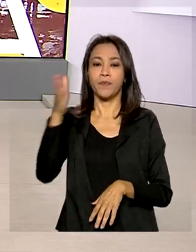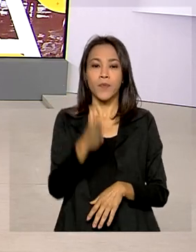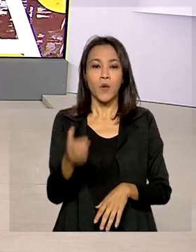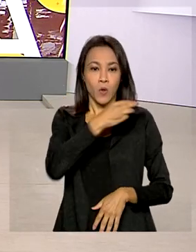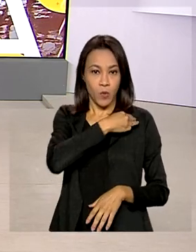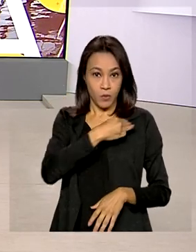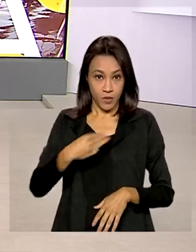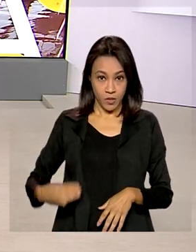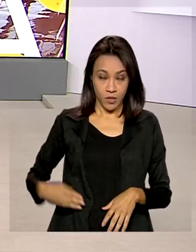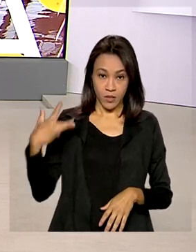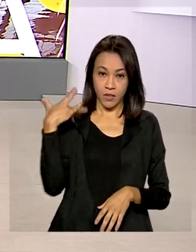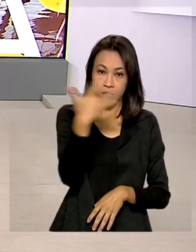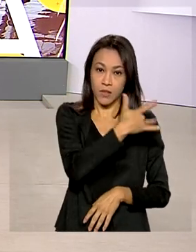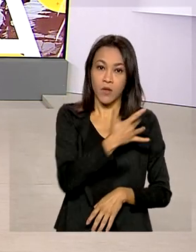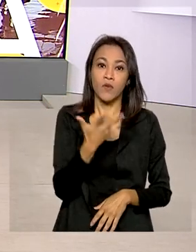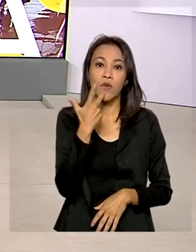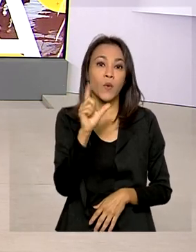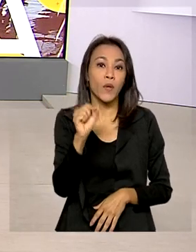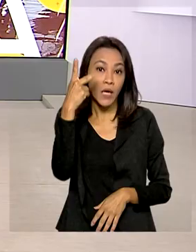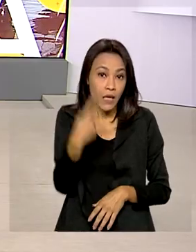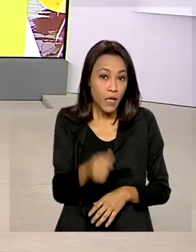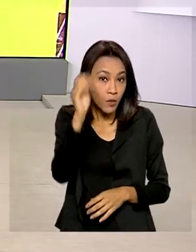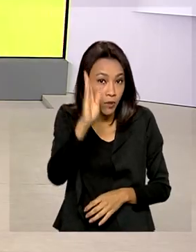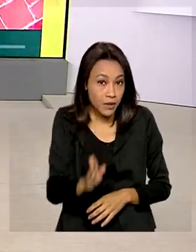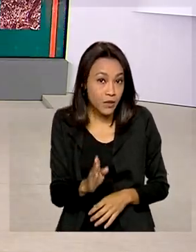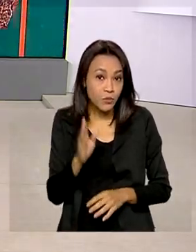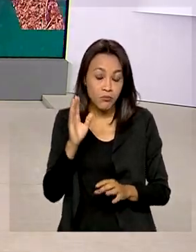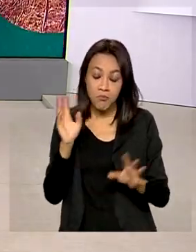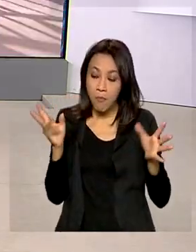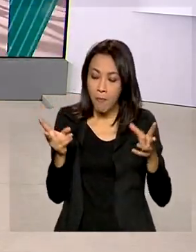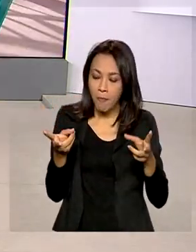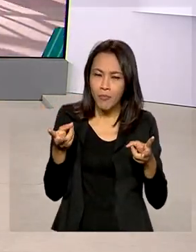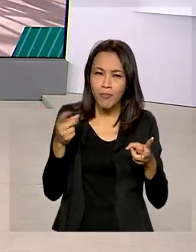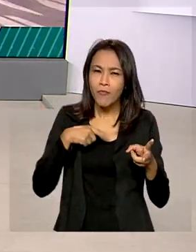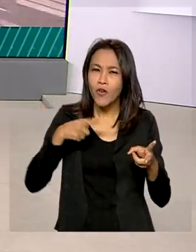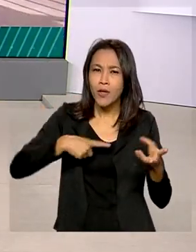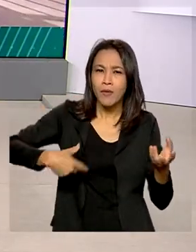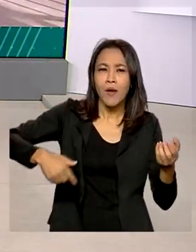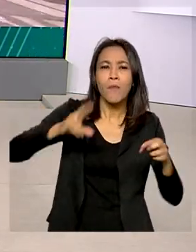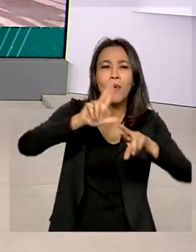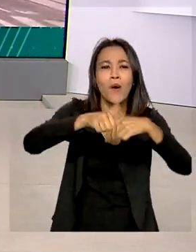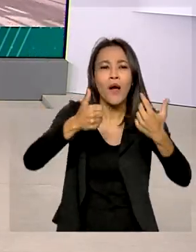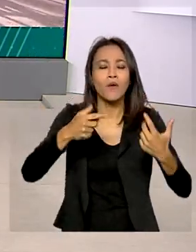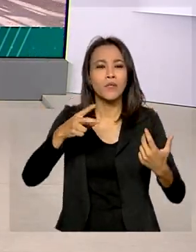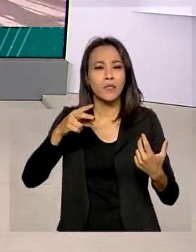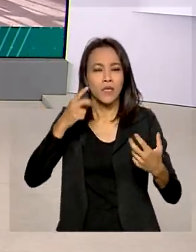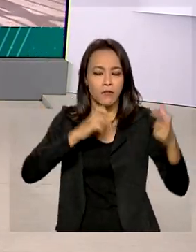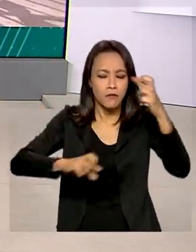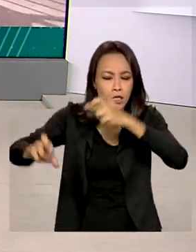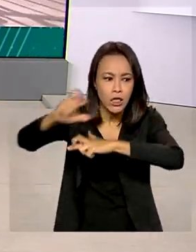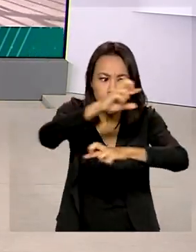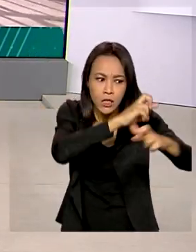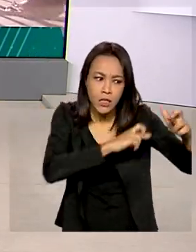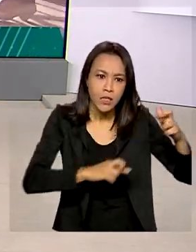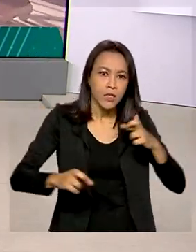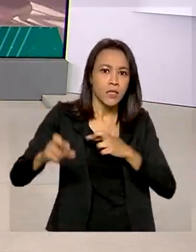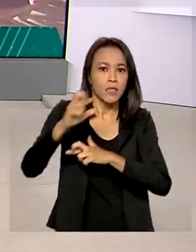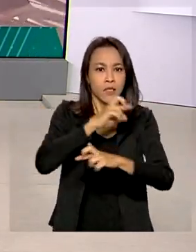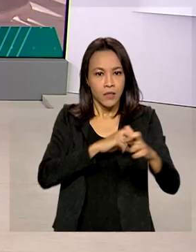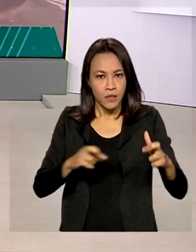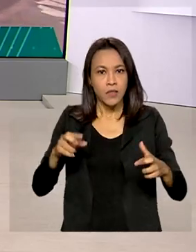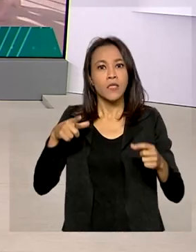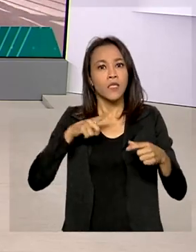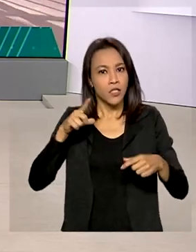Marcelo Queiroga, a identificação no Brasil foi possível devido ao fortalecimento da capacidade de vigilância genômica no país.